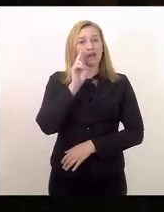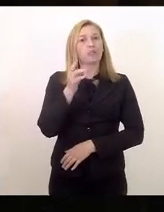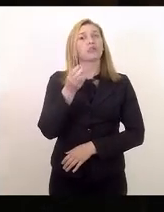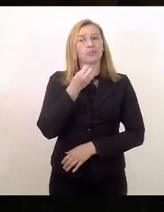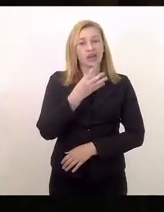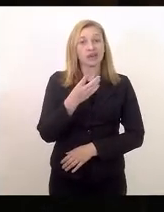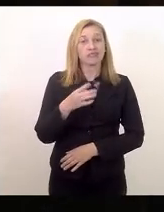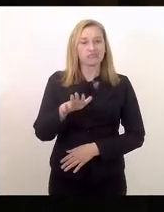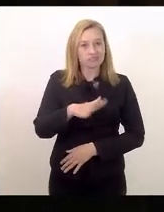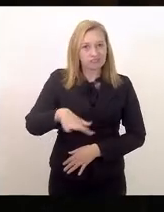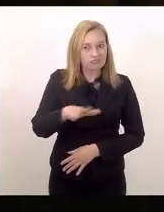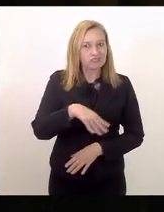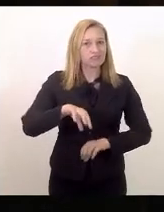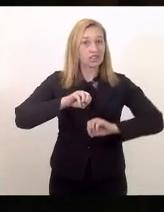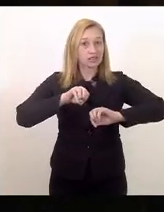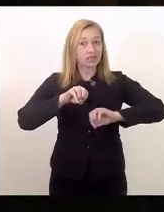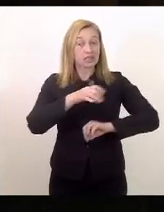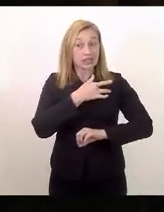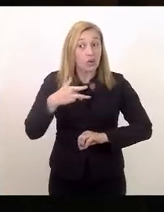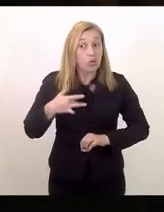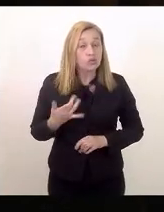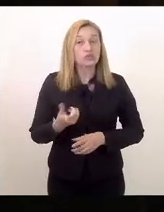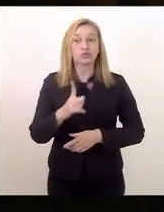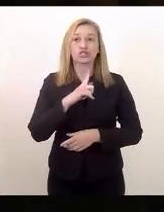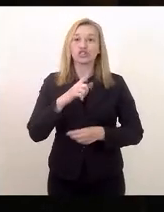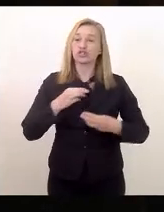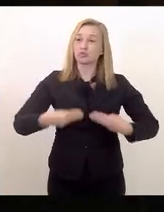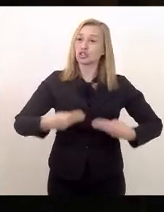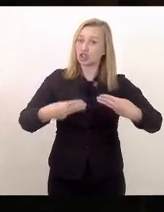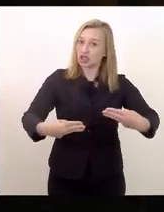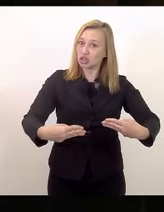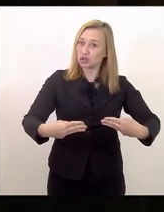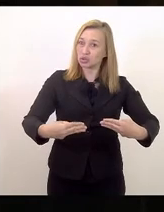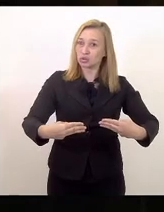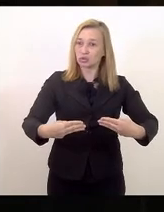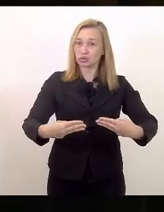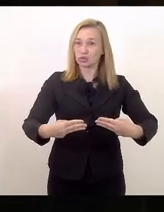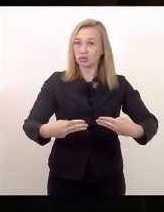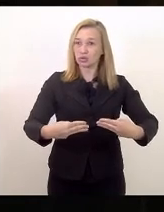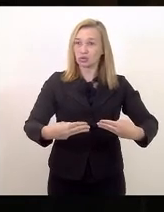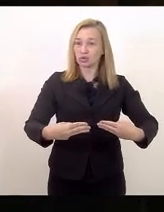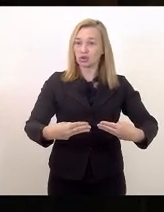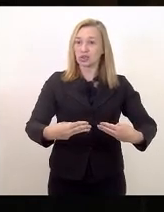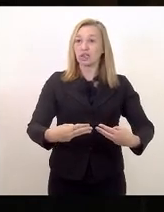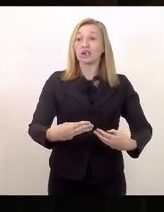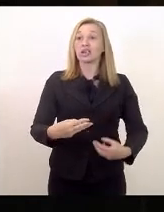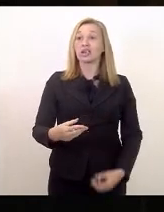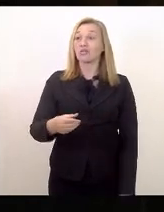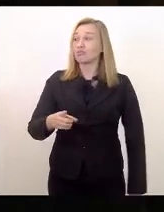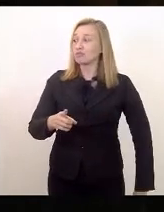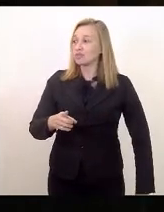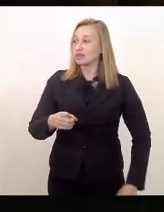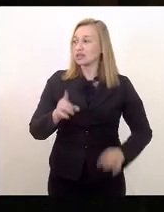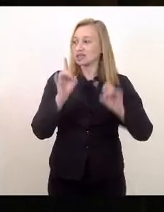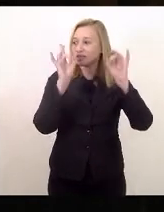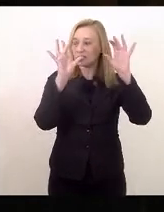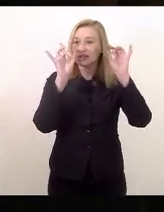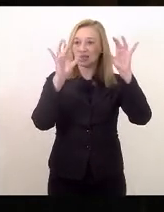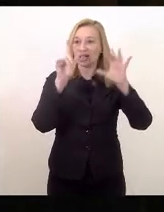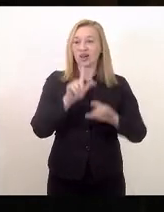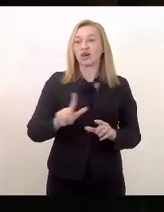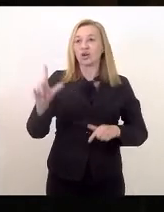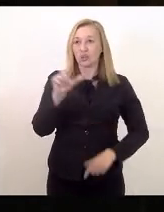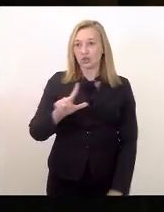saúde, quando estava o ministro especializado em logística, que entende tanto de